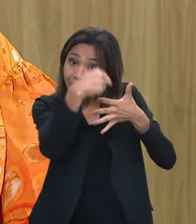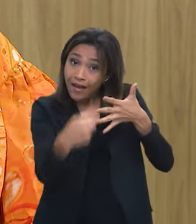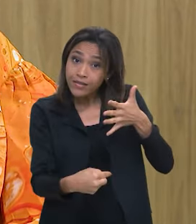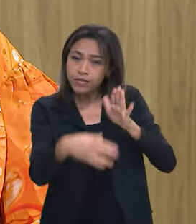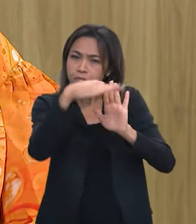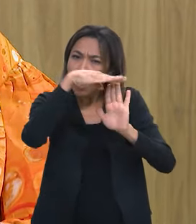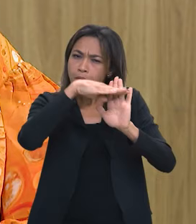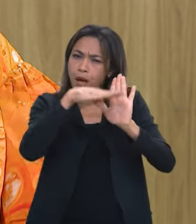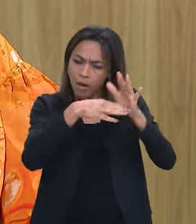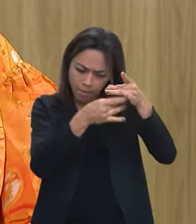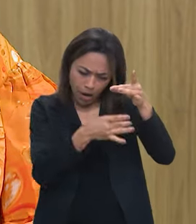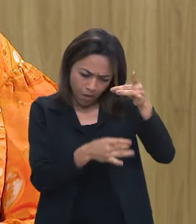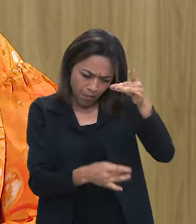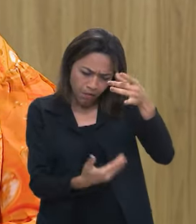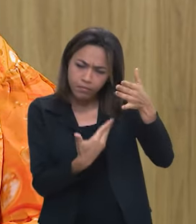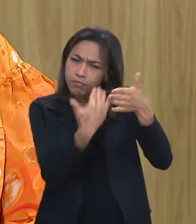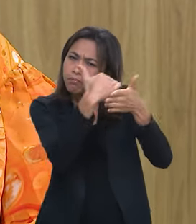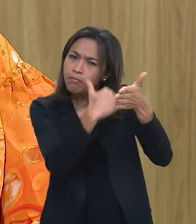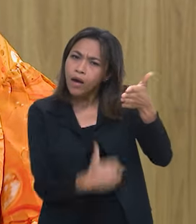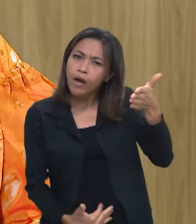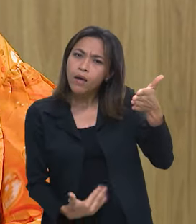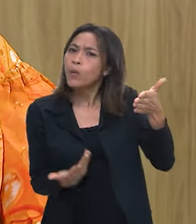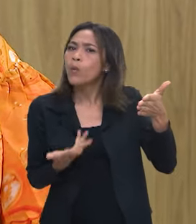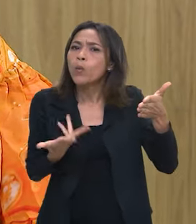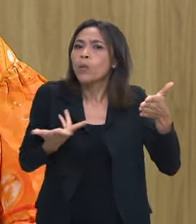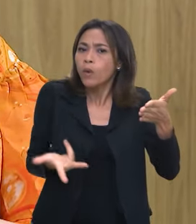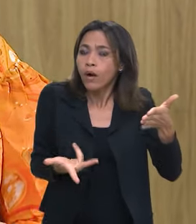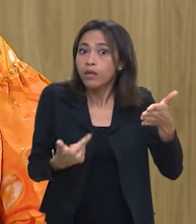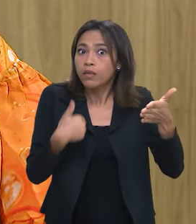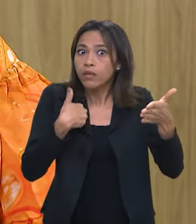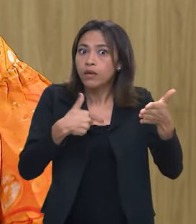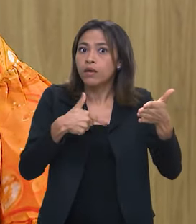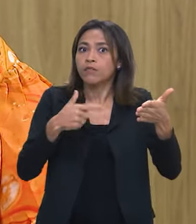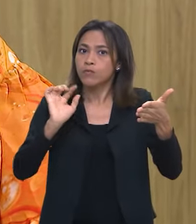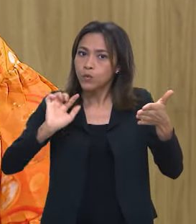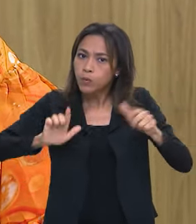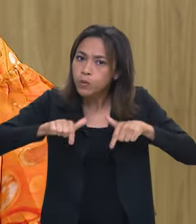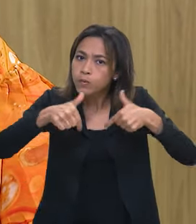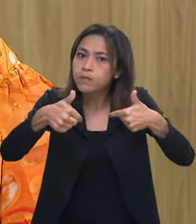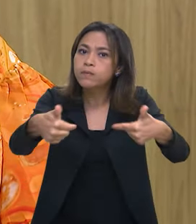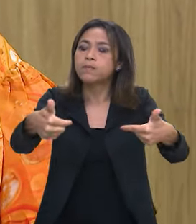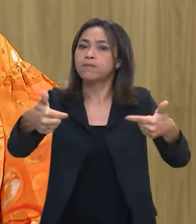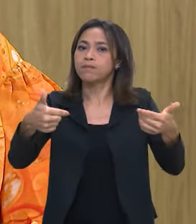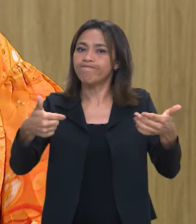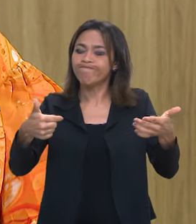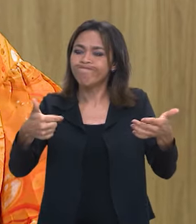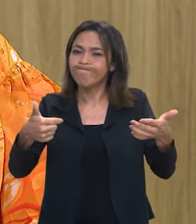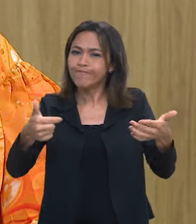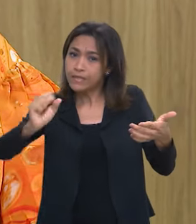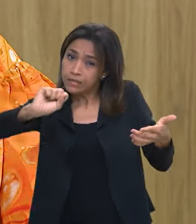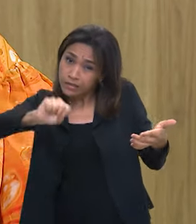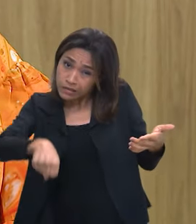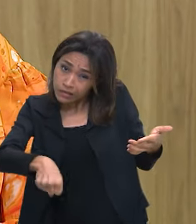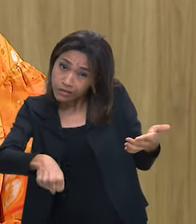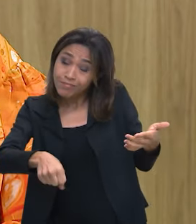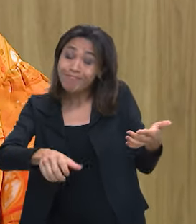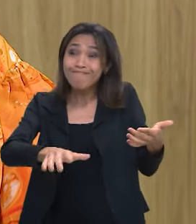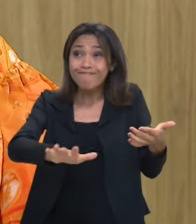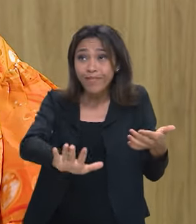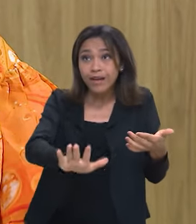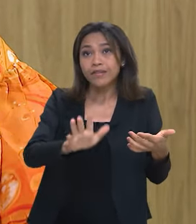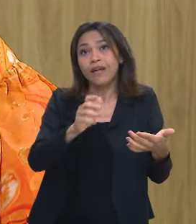medidas, se você me perguntar, como você falou, tem uma efetividade? Sim,